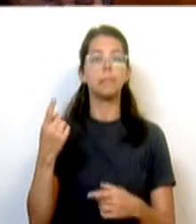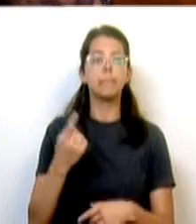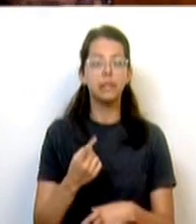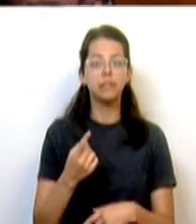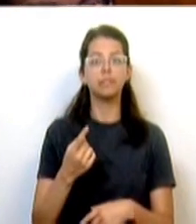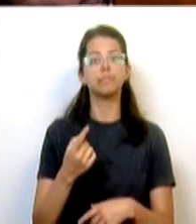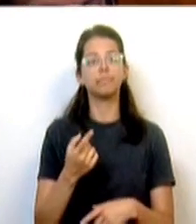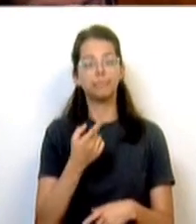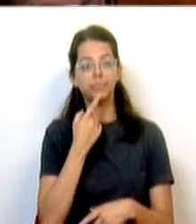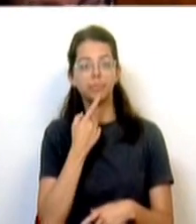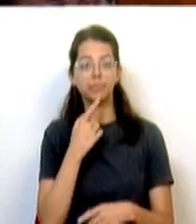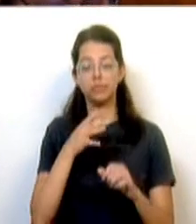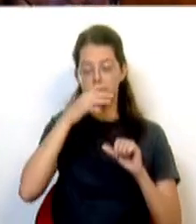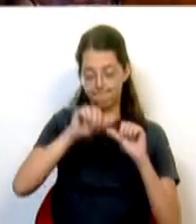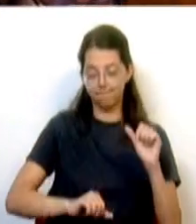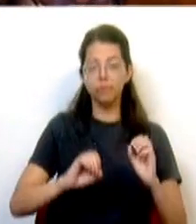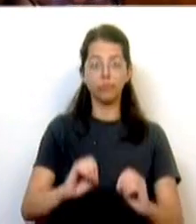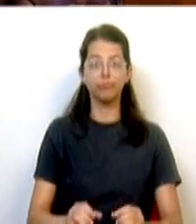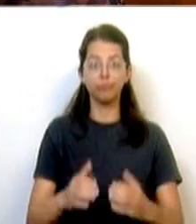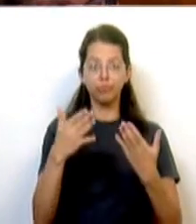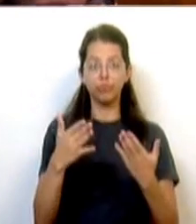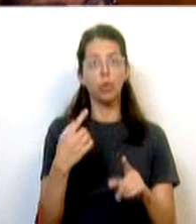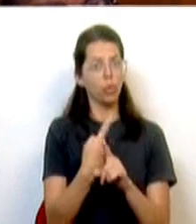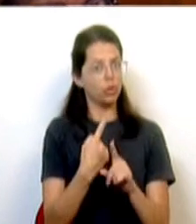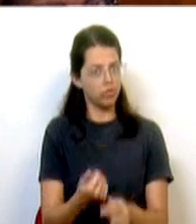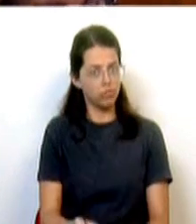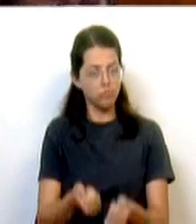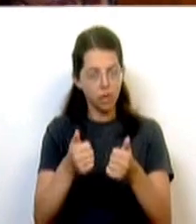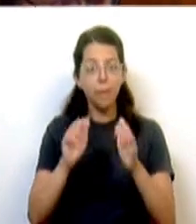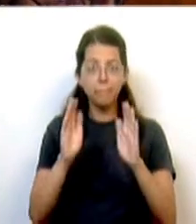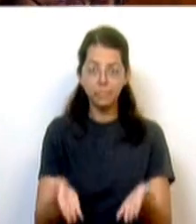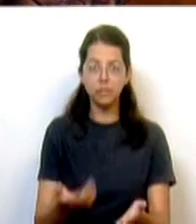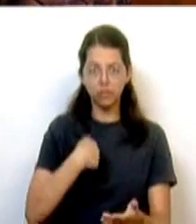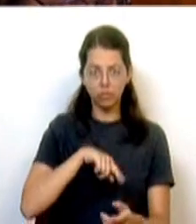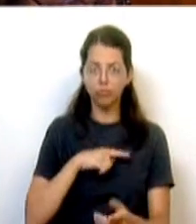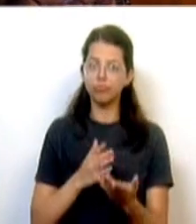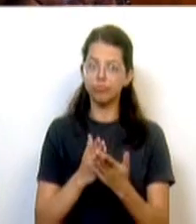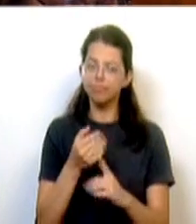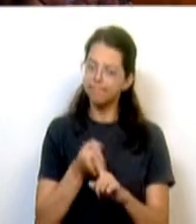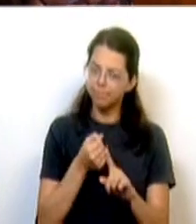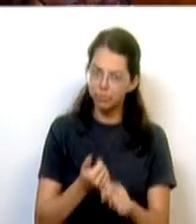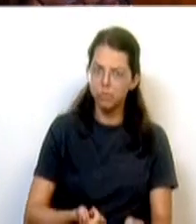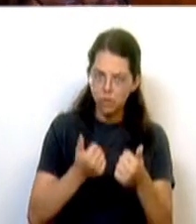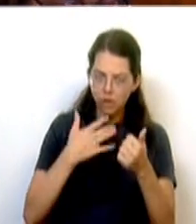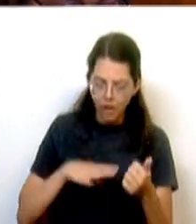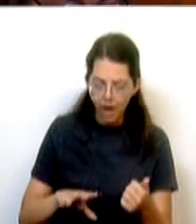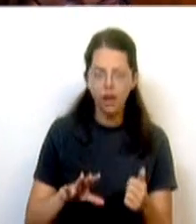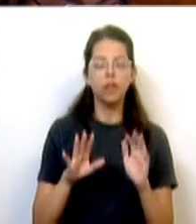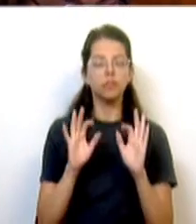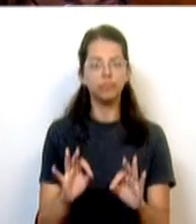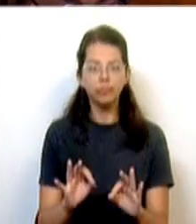eu disse no meu discurso inicial, aspectos a melhorar, e é isso que o queremos continuar a fazer. Temos que continuar a investir